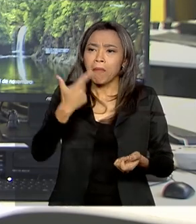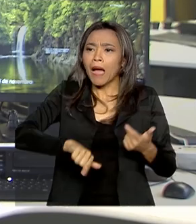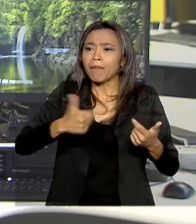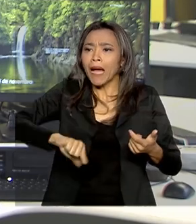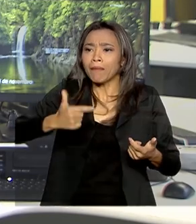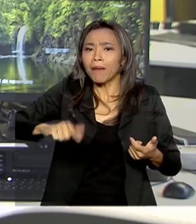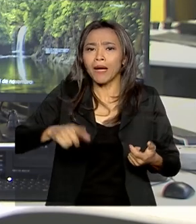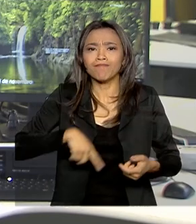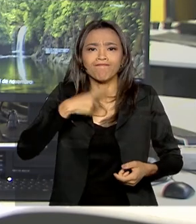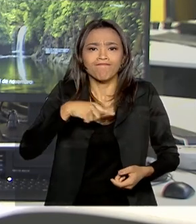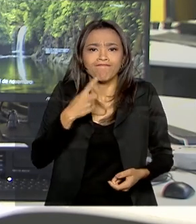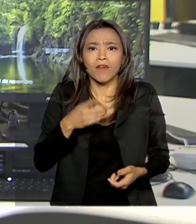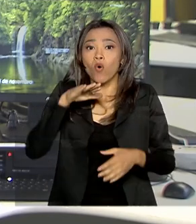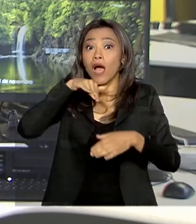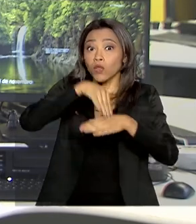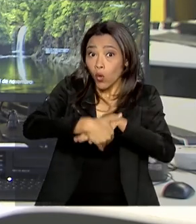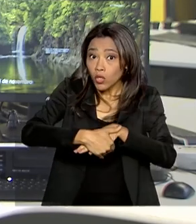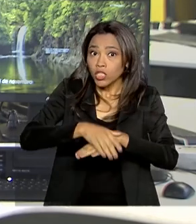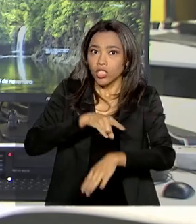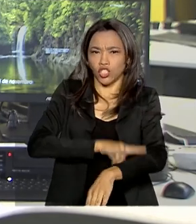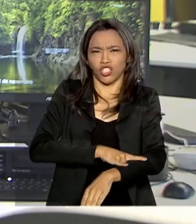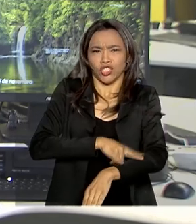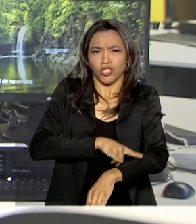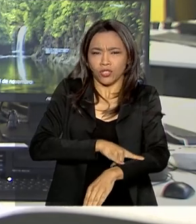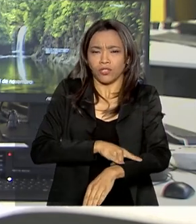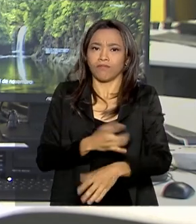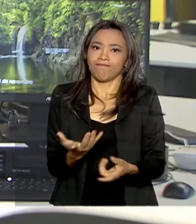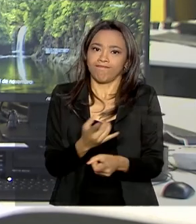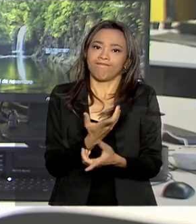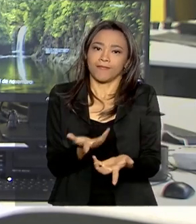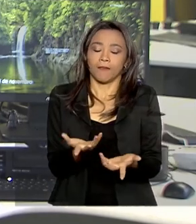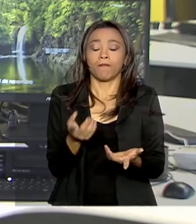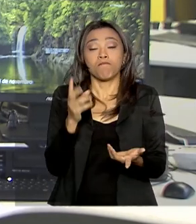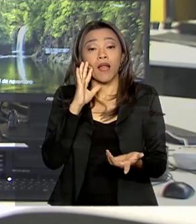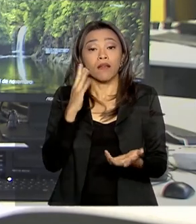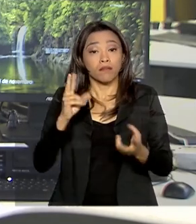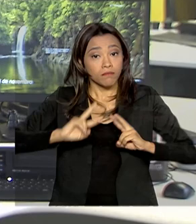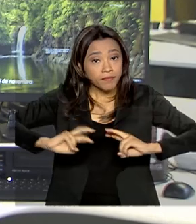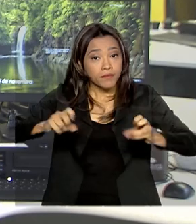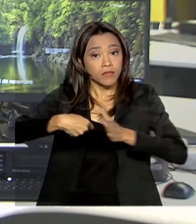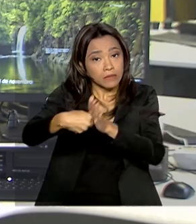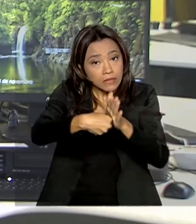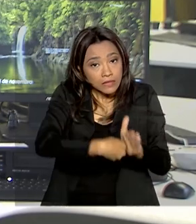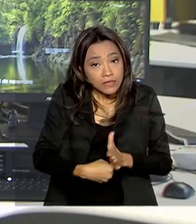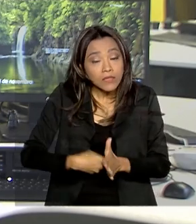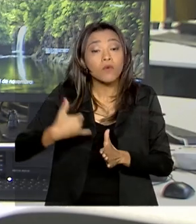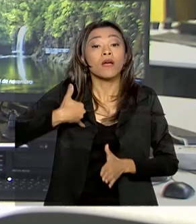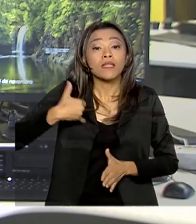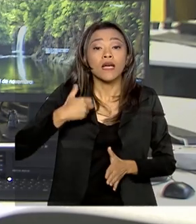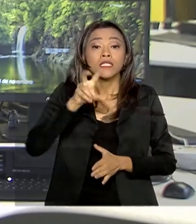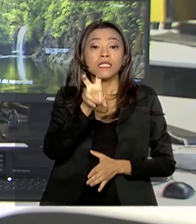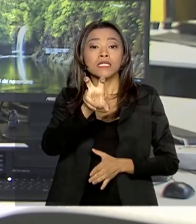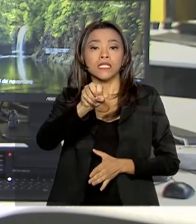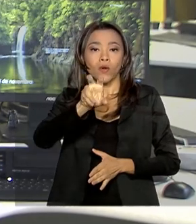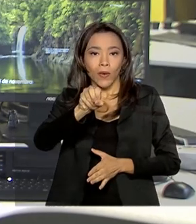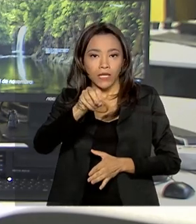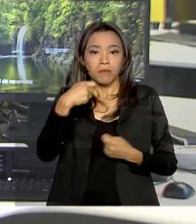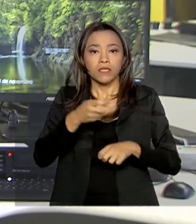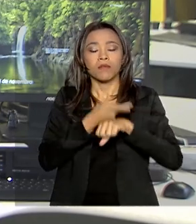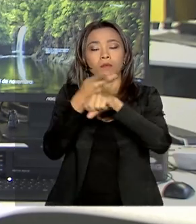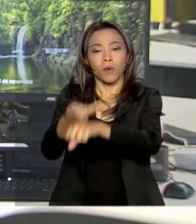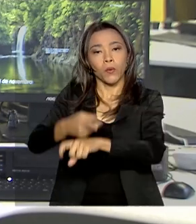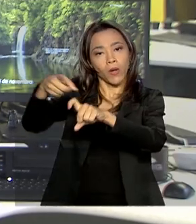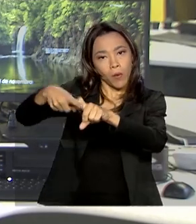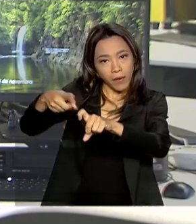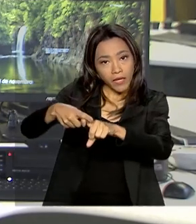vezes durante o dia ou à noite. O exame para detectar o câncer de próstata é recomendado a partir dos 50 anos com um urologista e